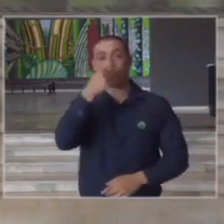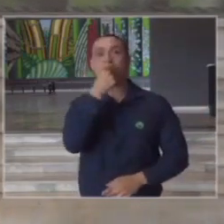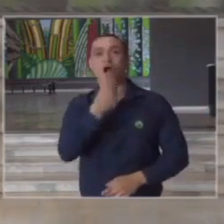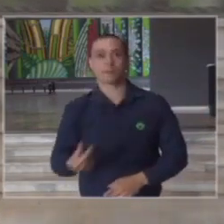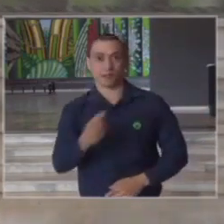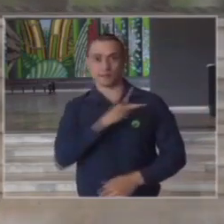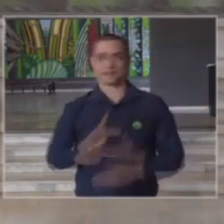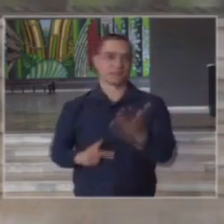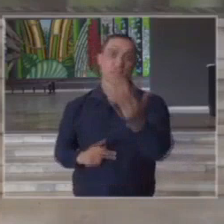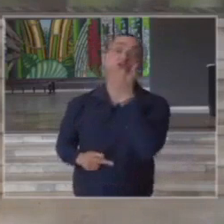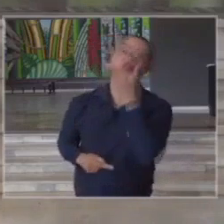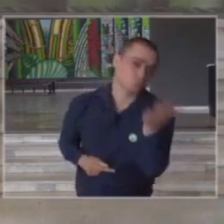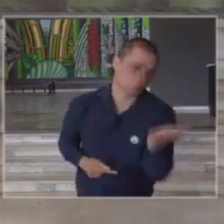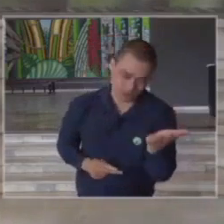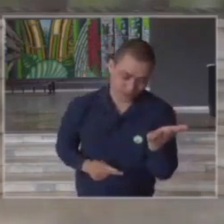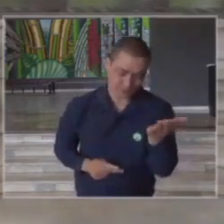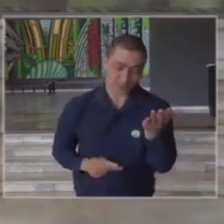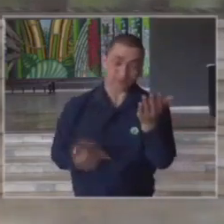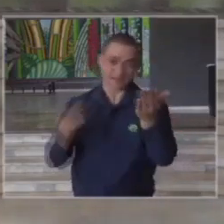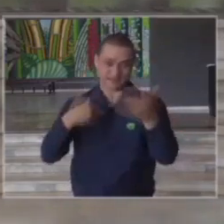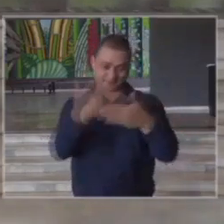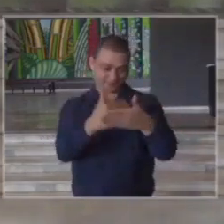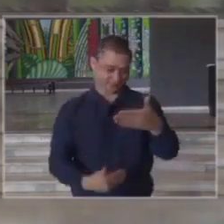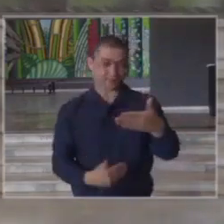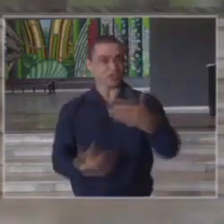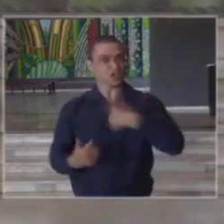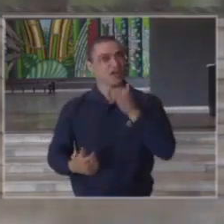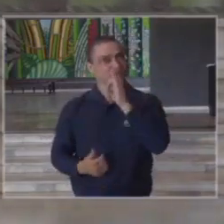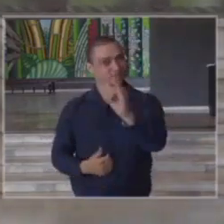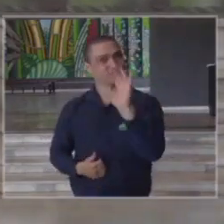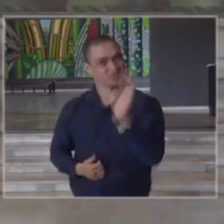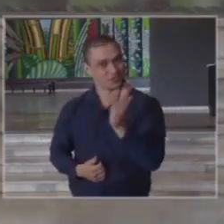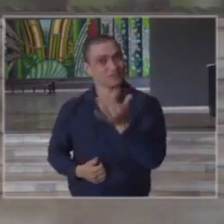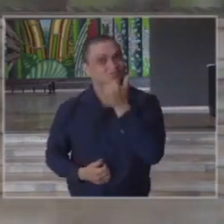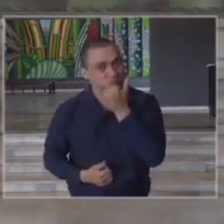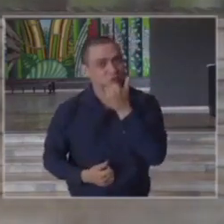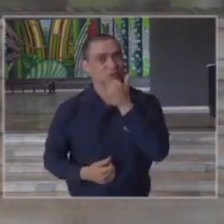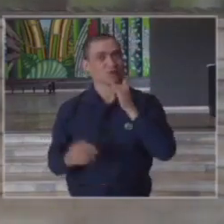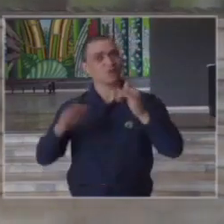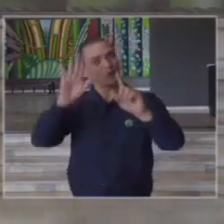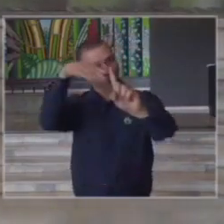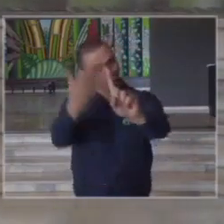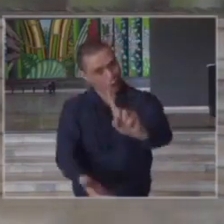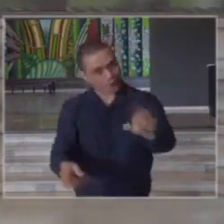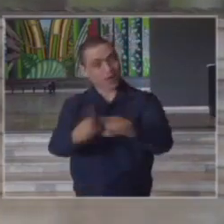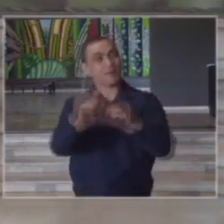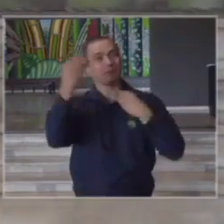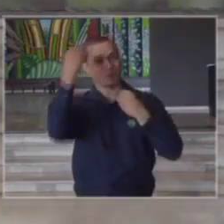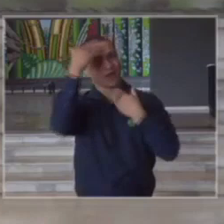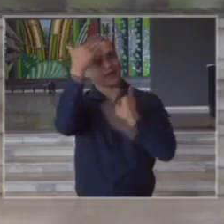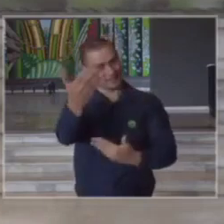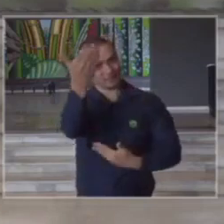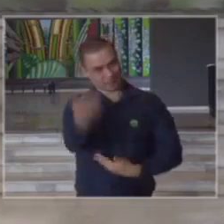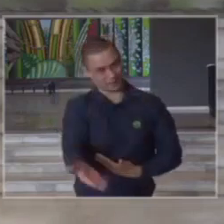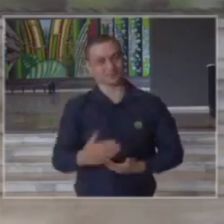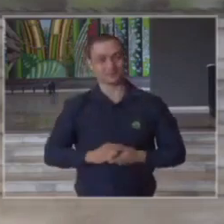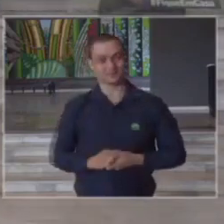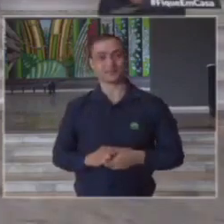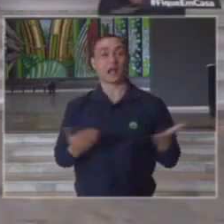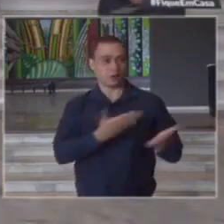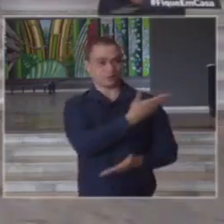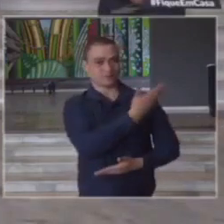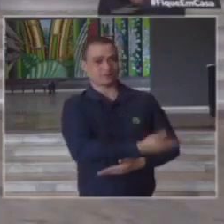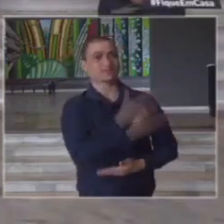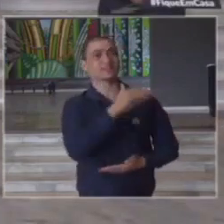Albert Einstein Sidney me desculpe mas aqui está feita a citação com todas as honras e os nossos agradecimentos doutor